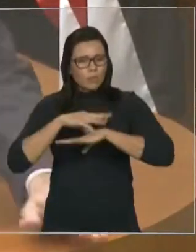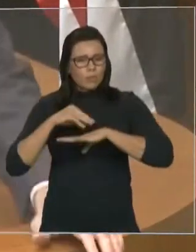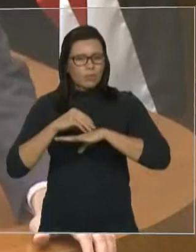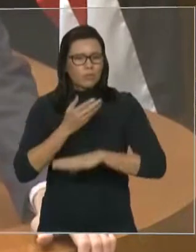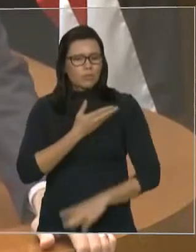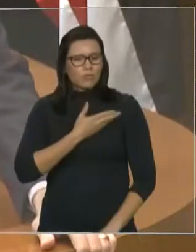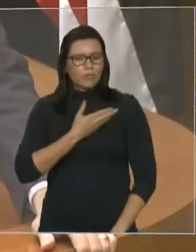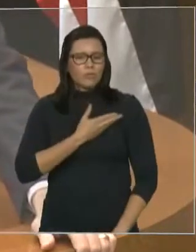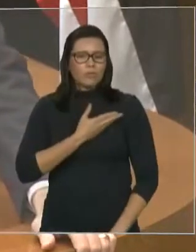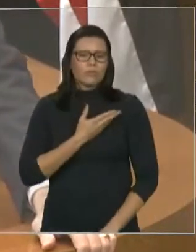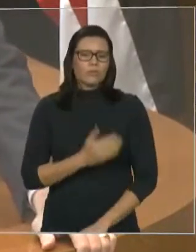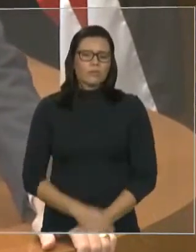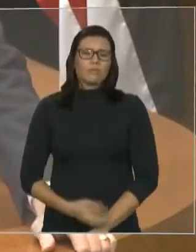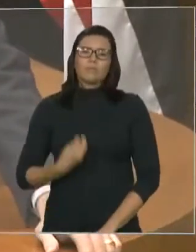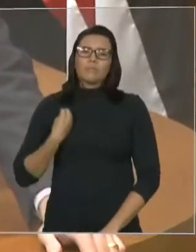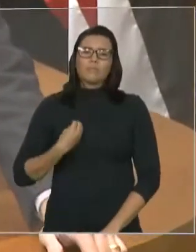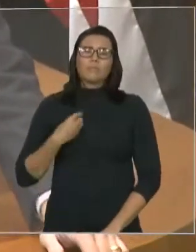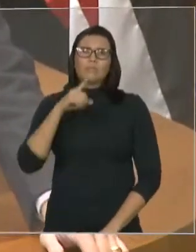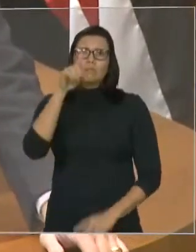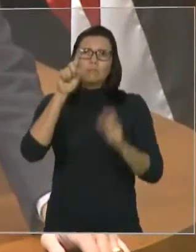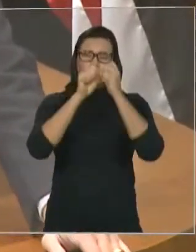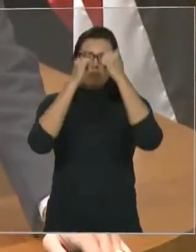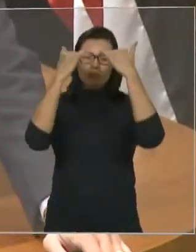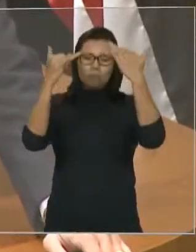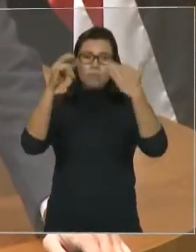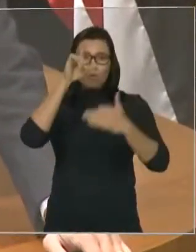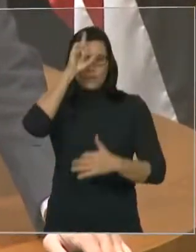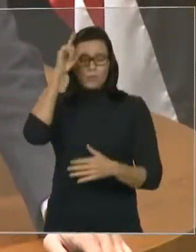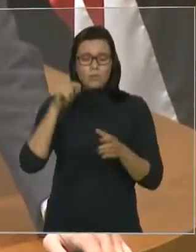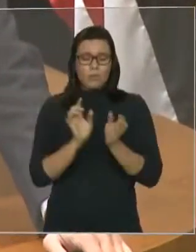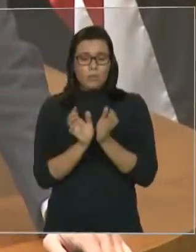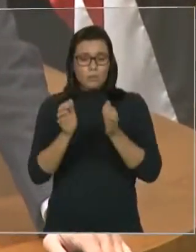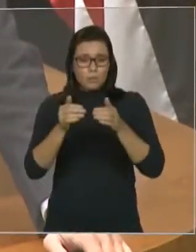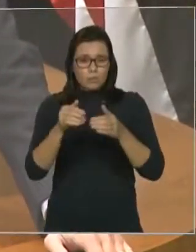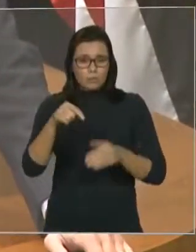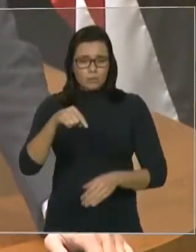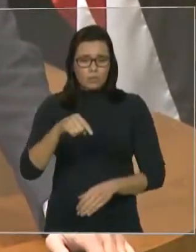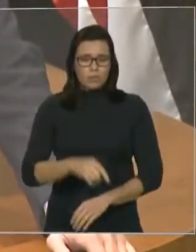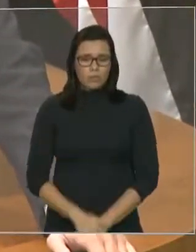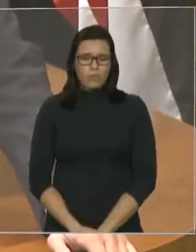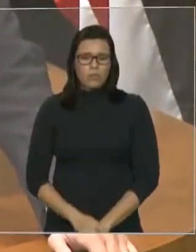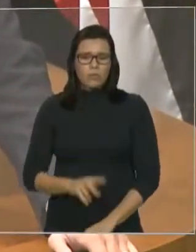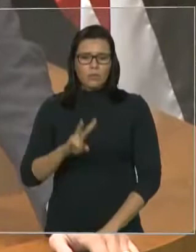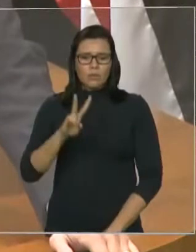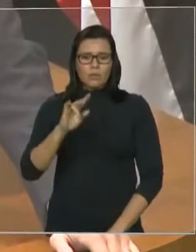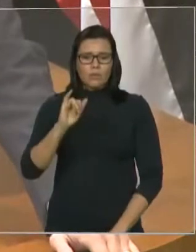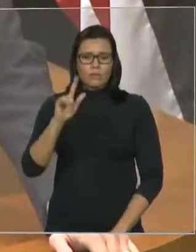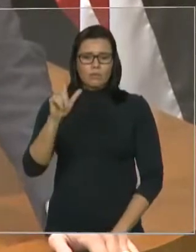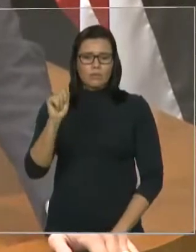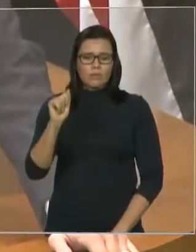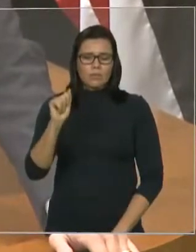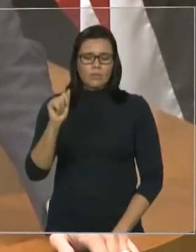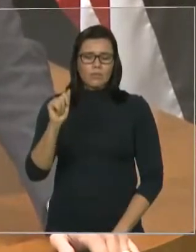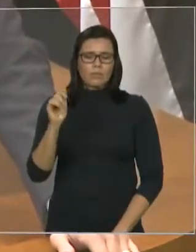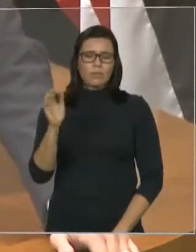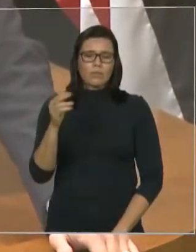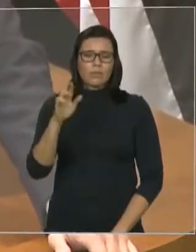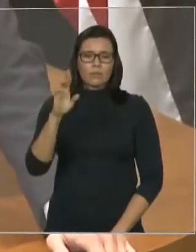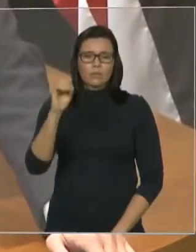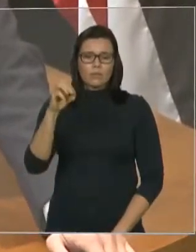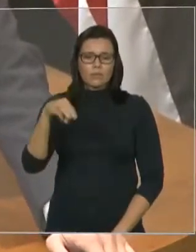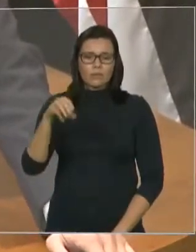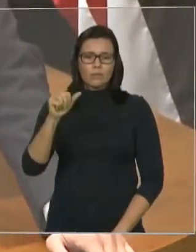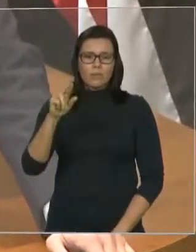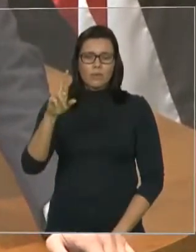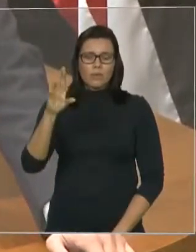que estão aqui na galeria, ao líder comunitário da Vila Romário, Zé William, seja bem-vindo, ao